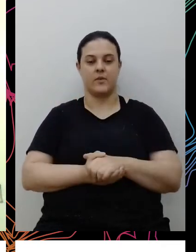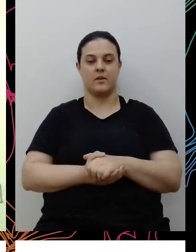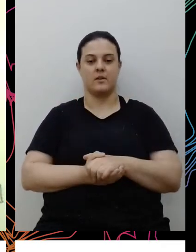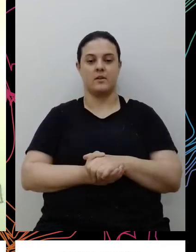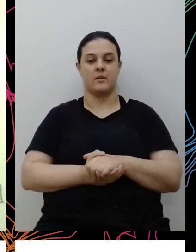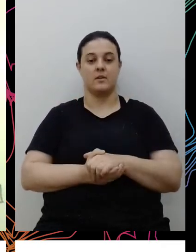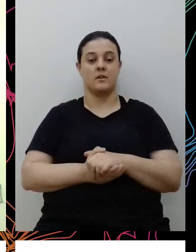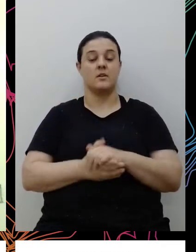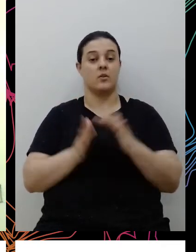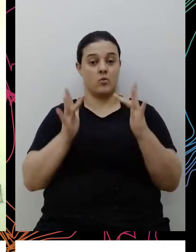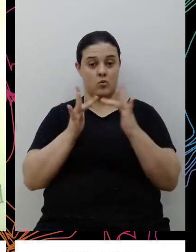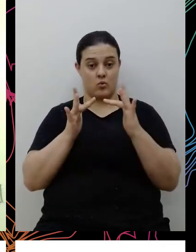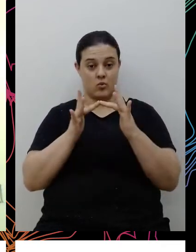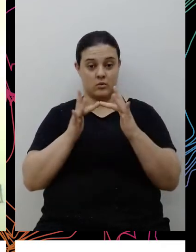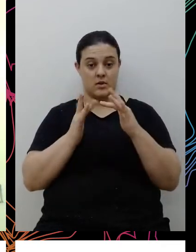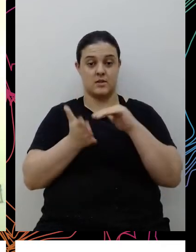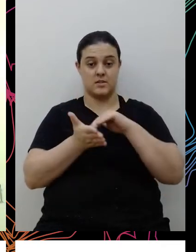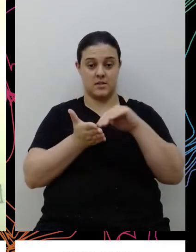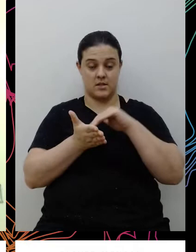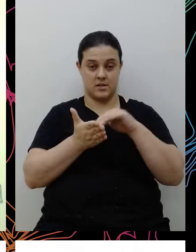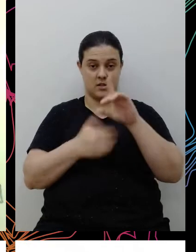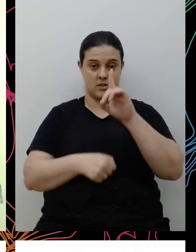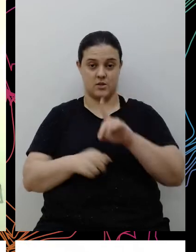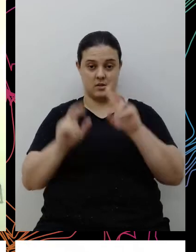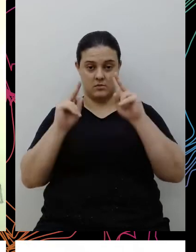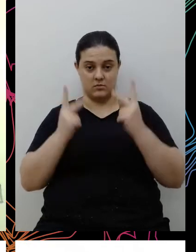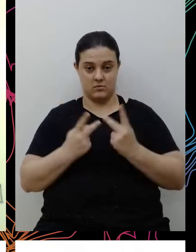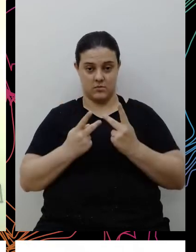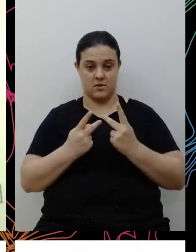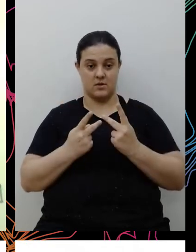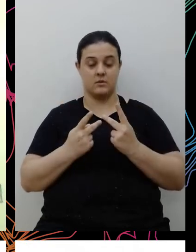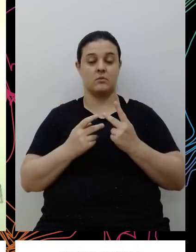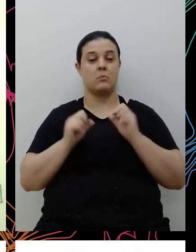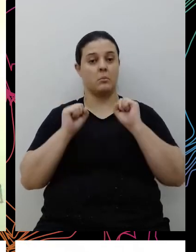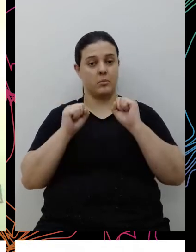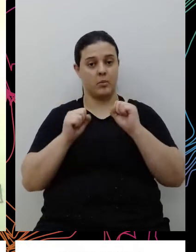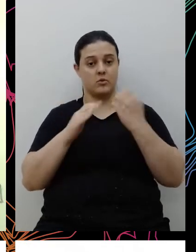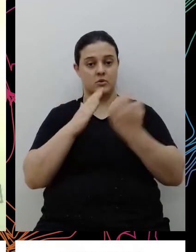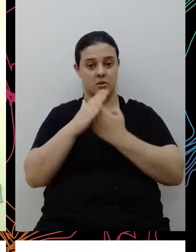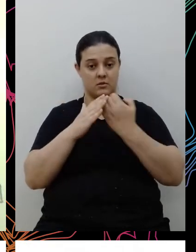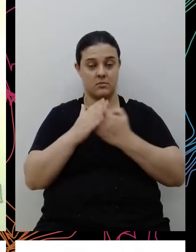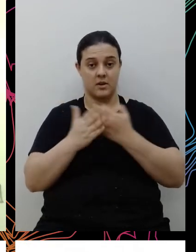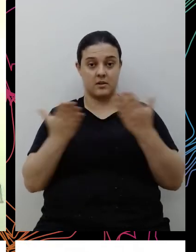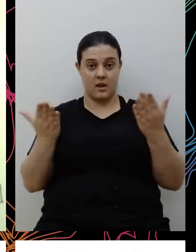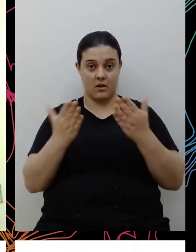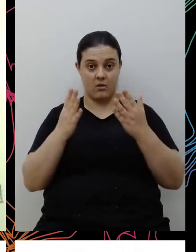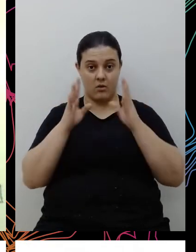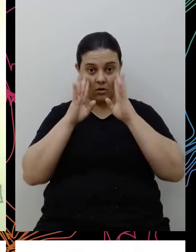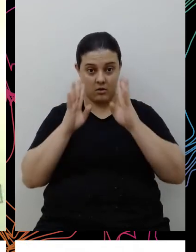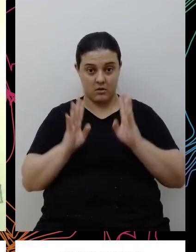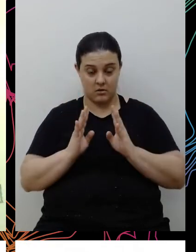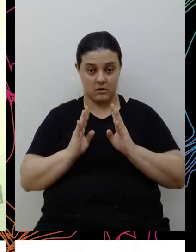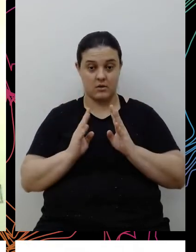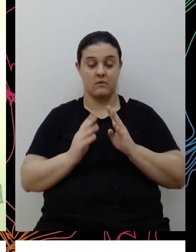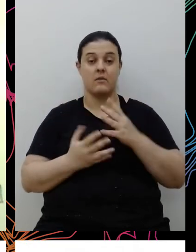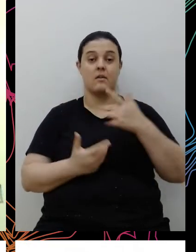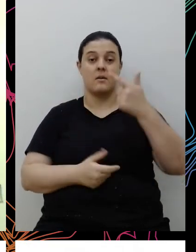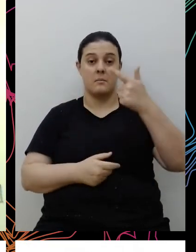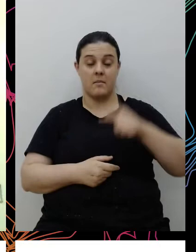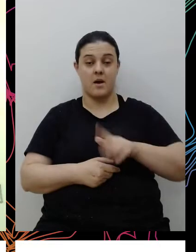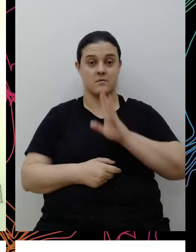o contato da Secretaria de Direitos Humanos, né, para poder as empresas que estiverem assistindo a gente, quem mais quiser conhecer